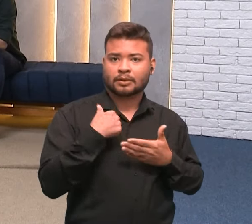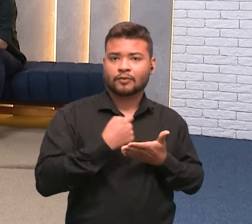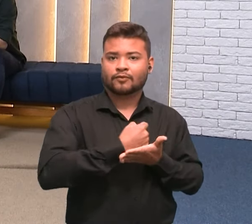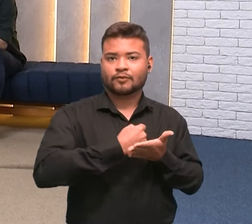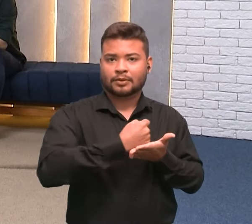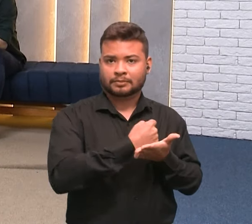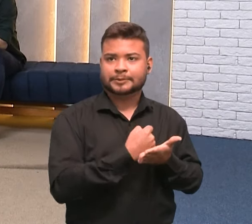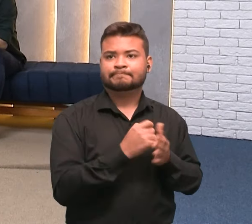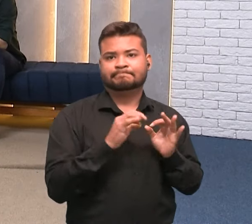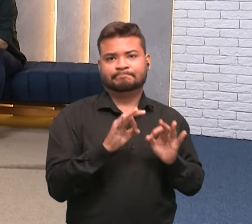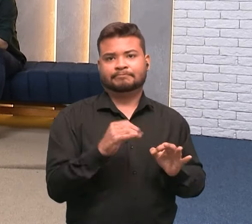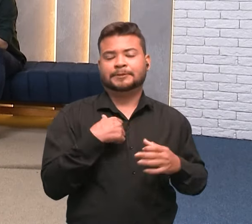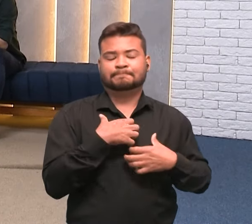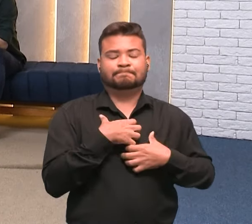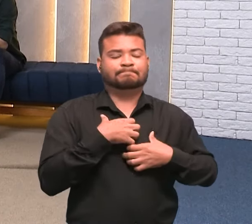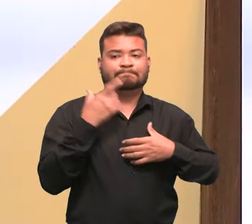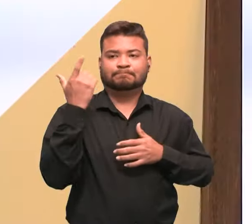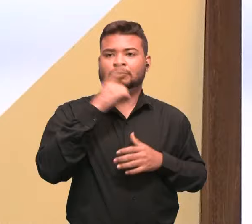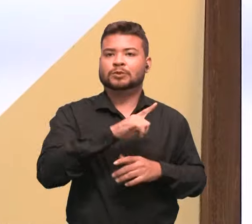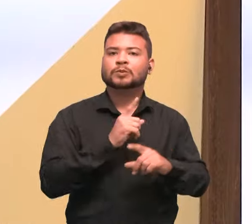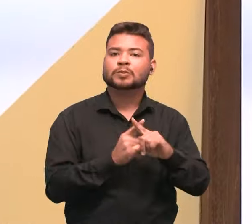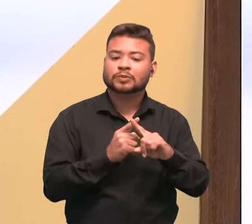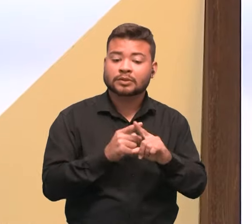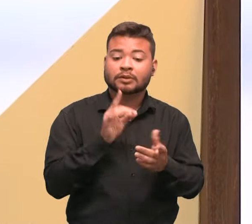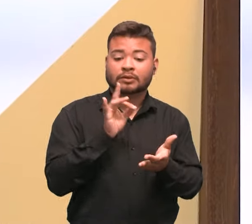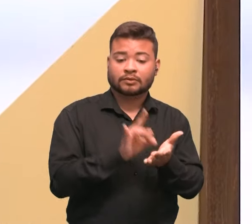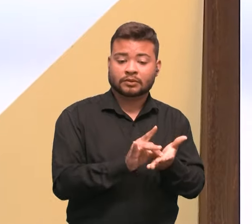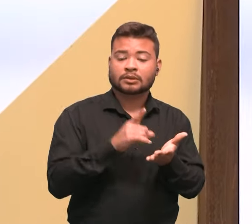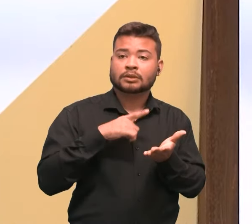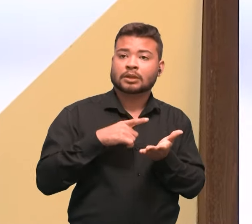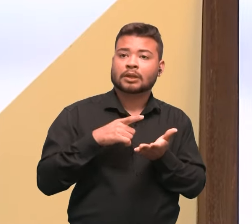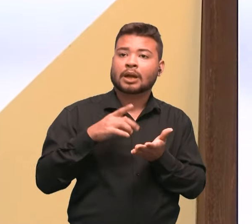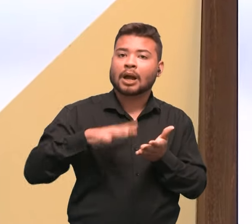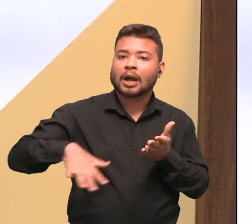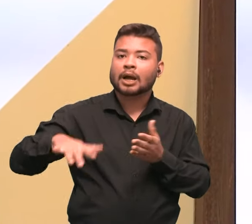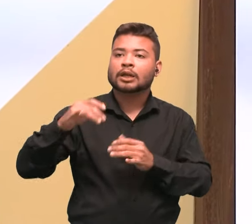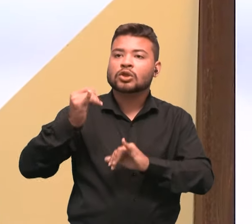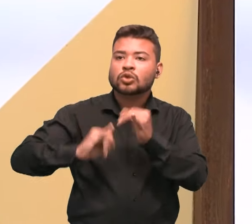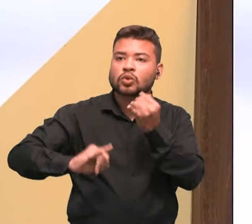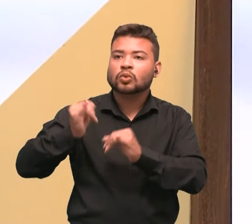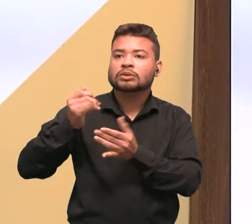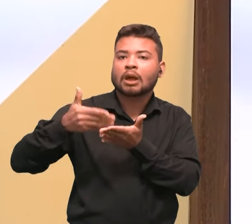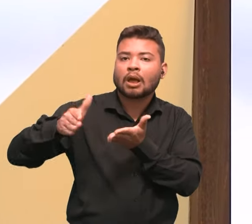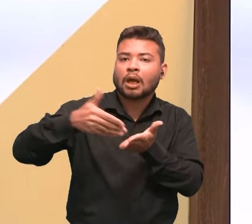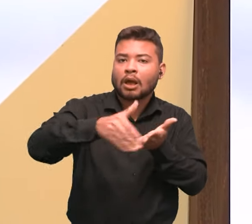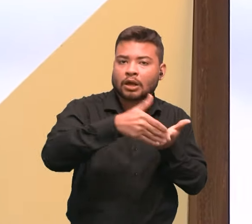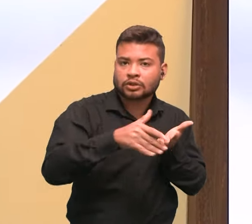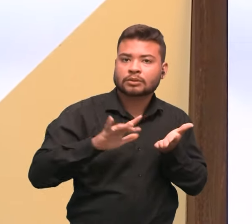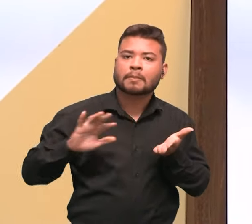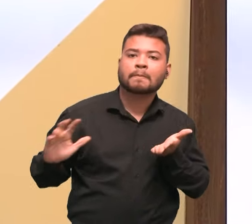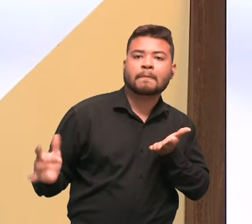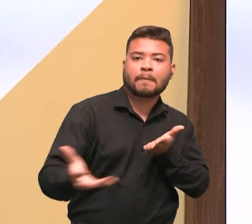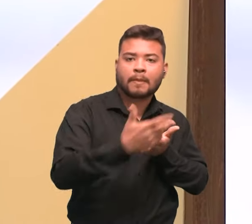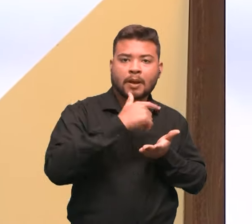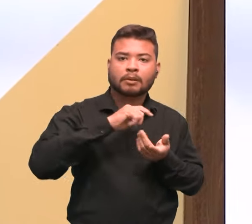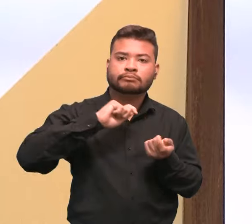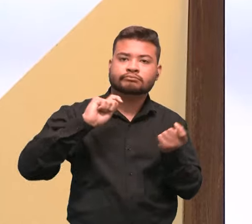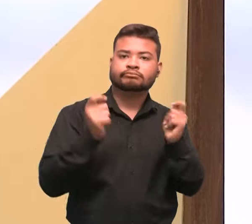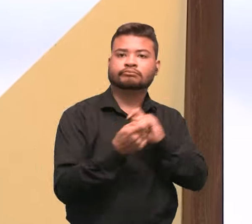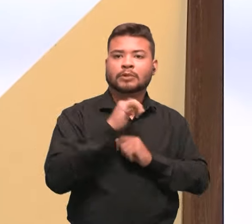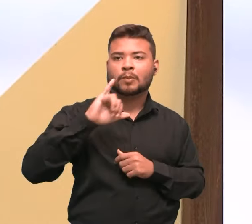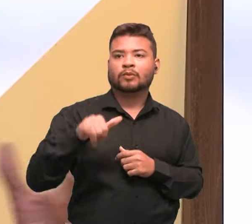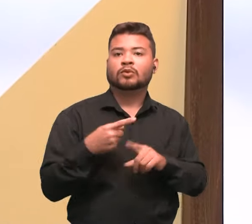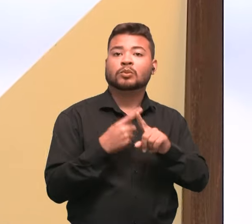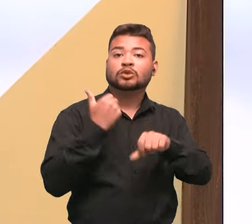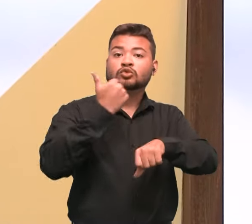conta disso, que a gente gerou um produto inovador, que é aproveitamento de rejeito industrial. Olha só. Como beneficiamento em substituição do plástico.